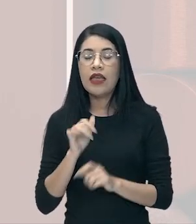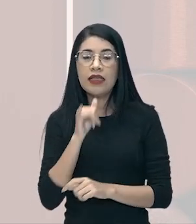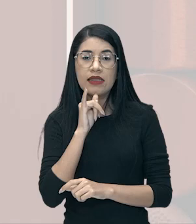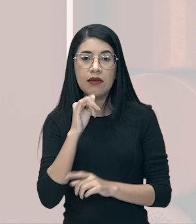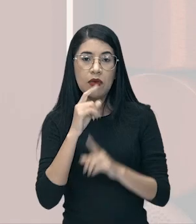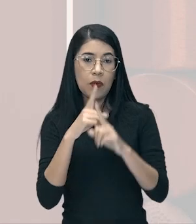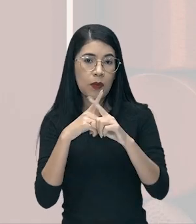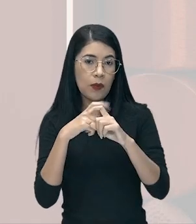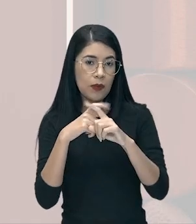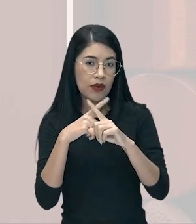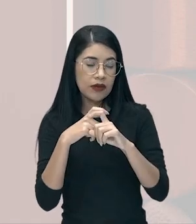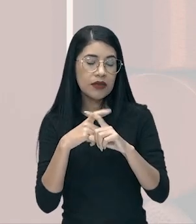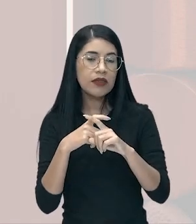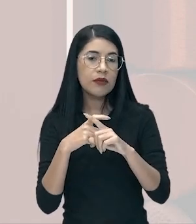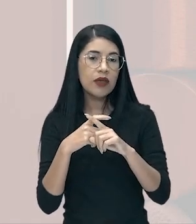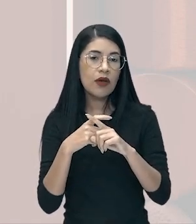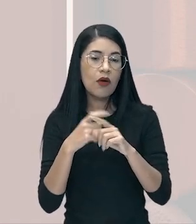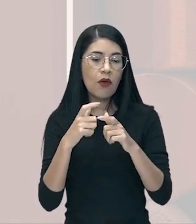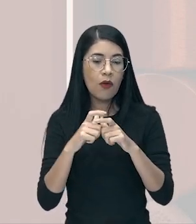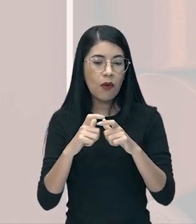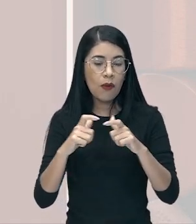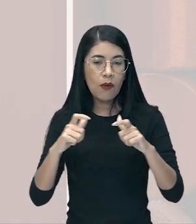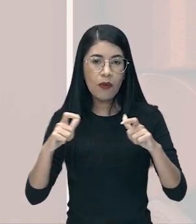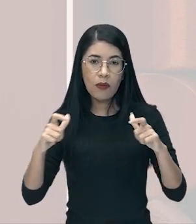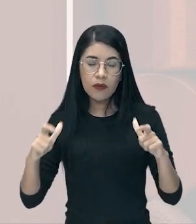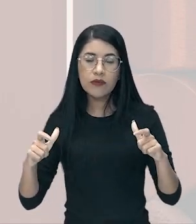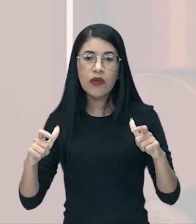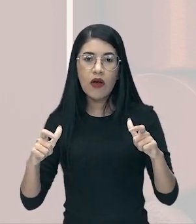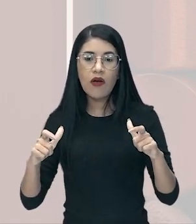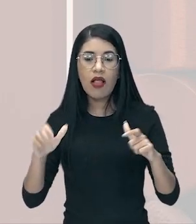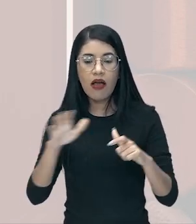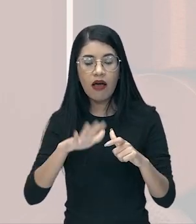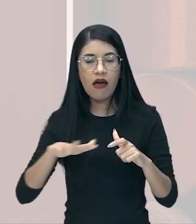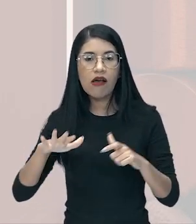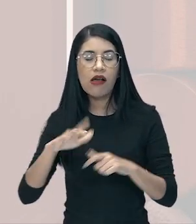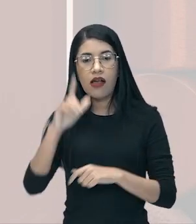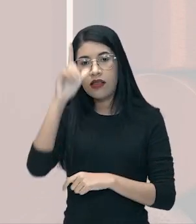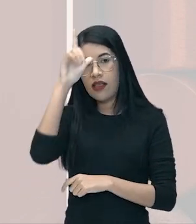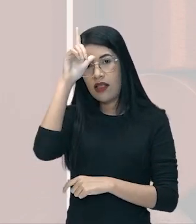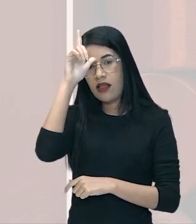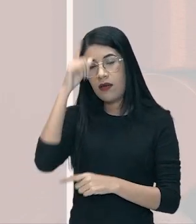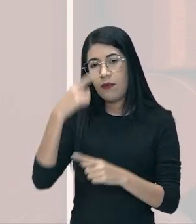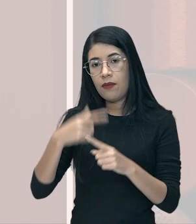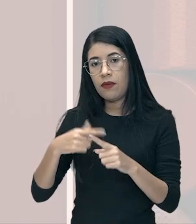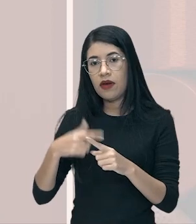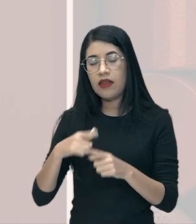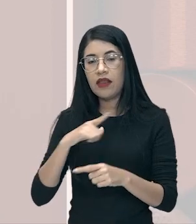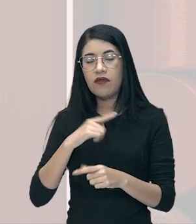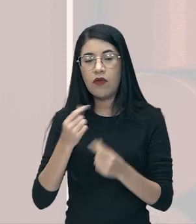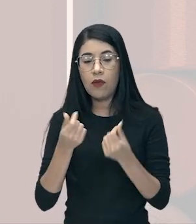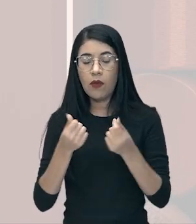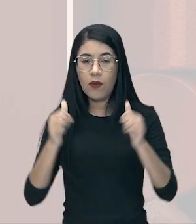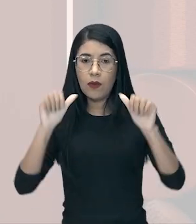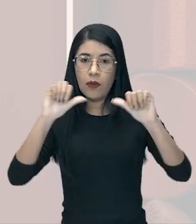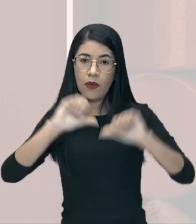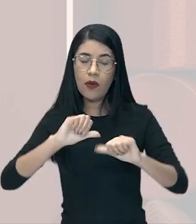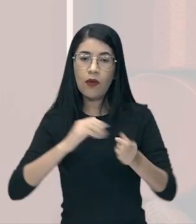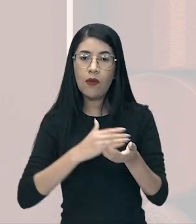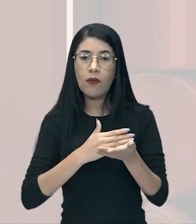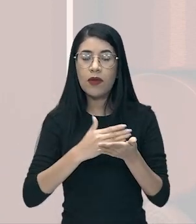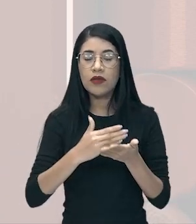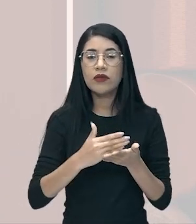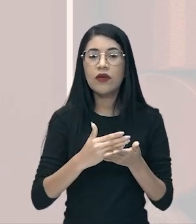nazismo, por exemplo, ganham espaço na Alemanha em virtude de uma crise econômica que veio desde ali